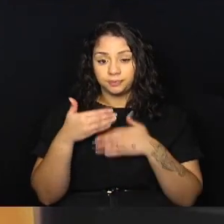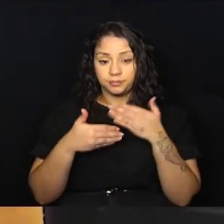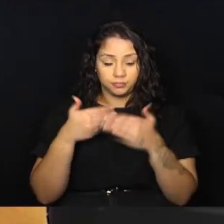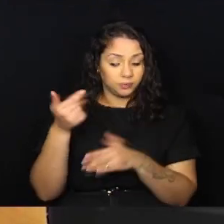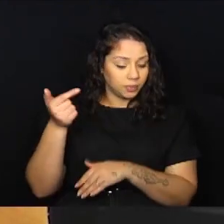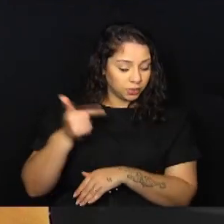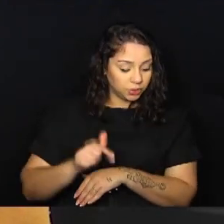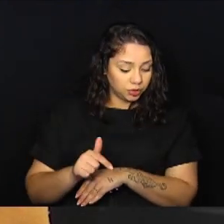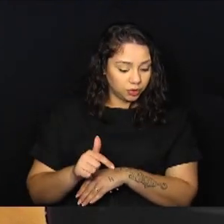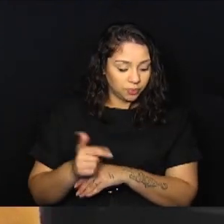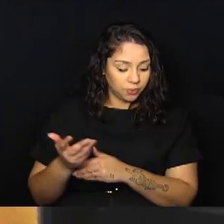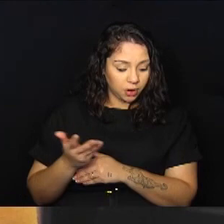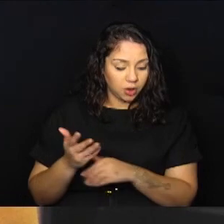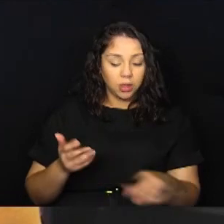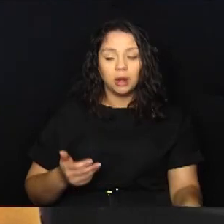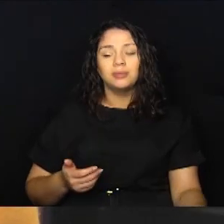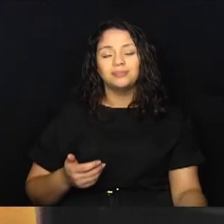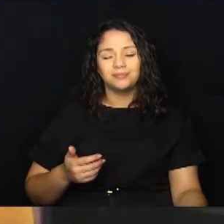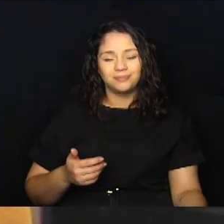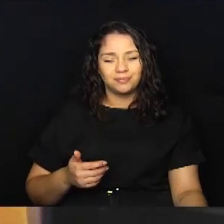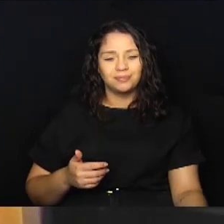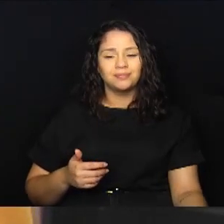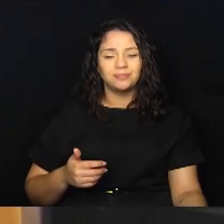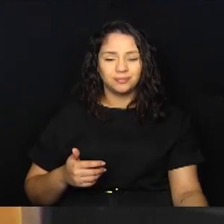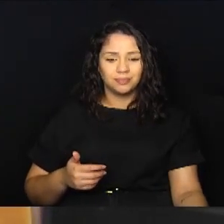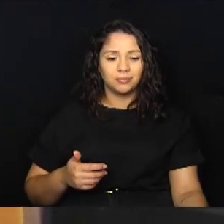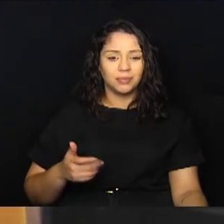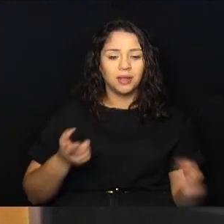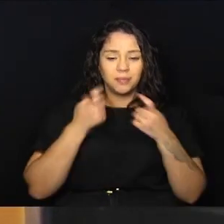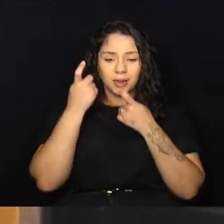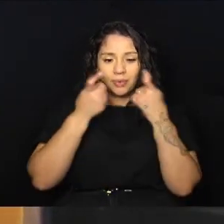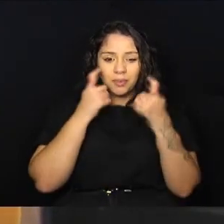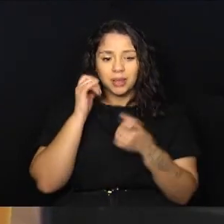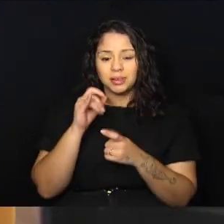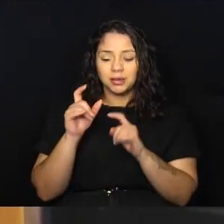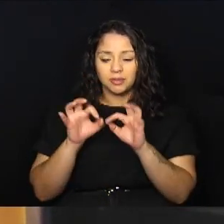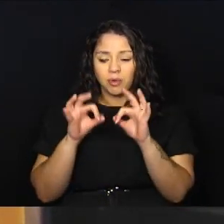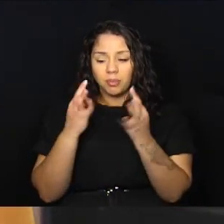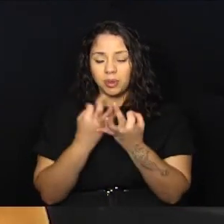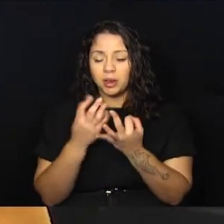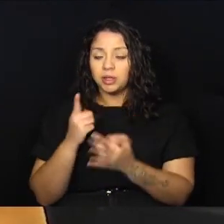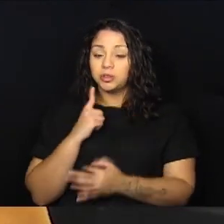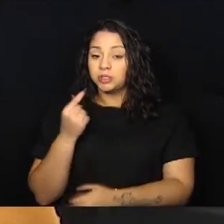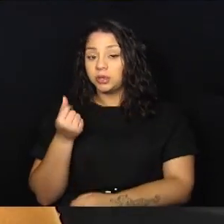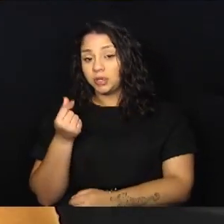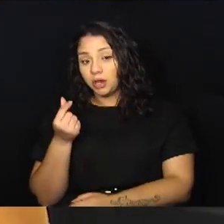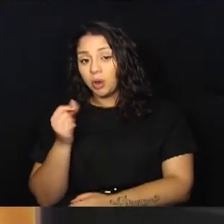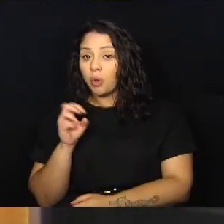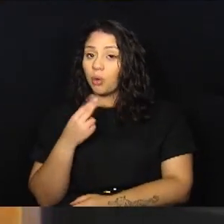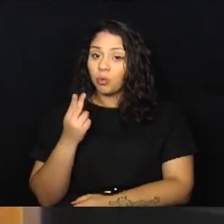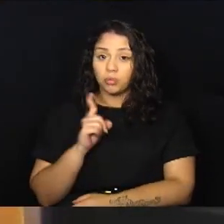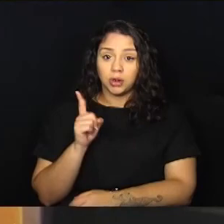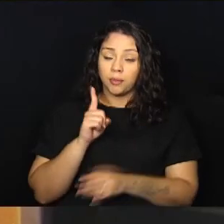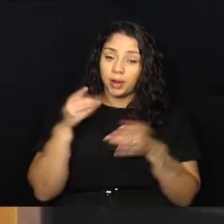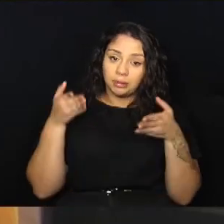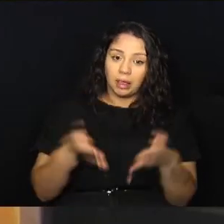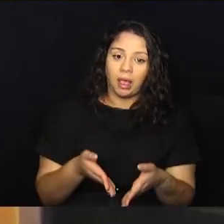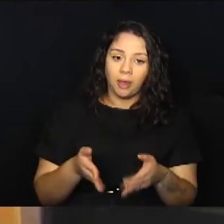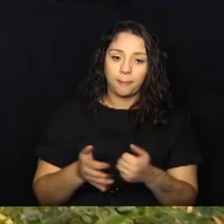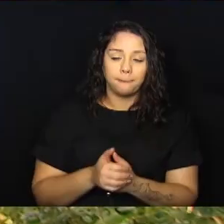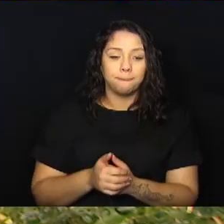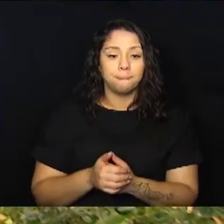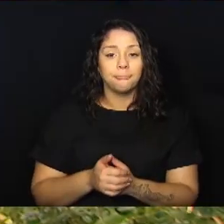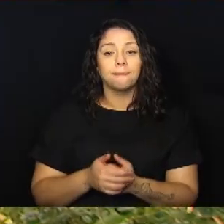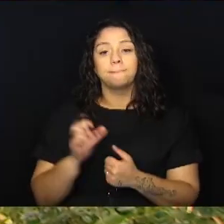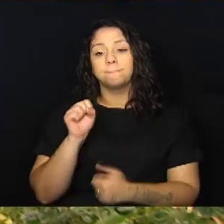passagem, a gente novamente ficar se preocupando se os nossos familiares vão ter recurso ou não para nos